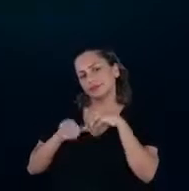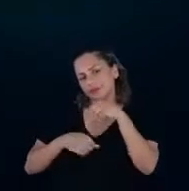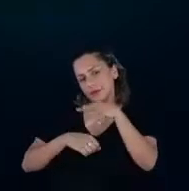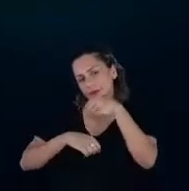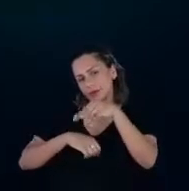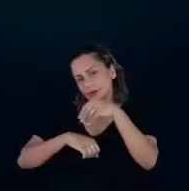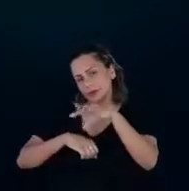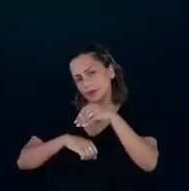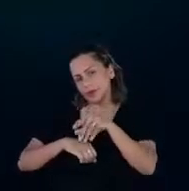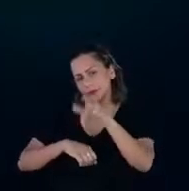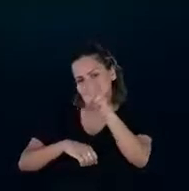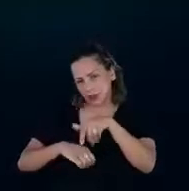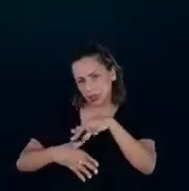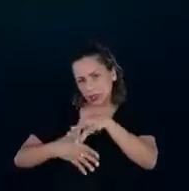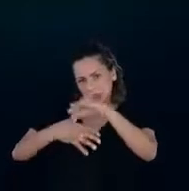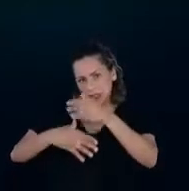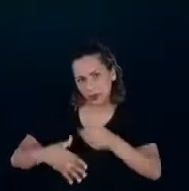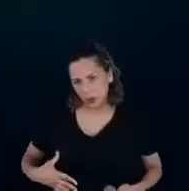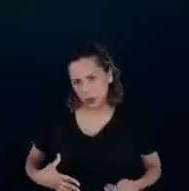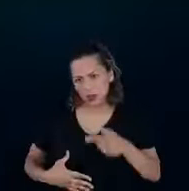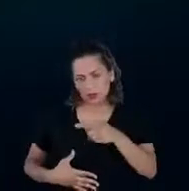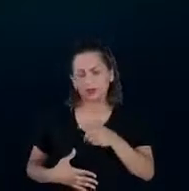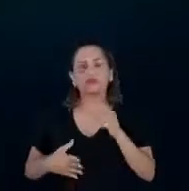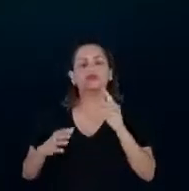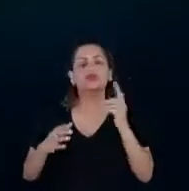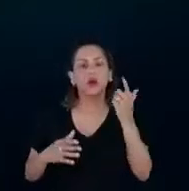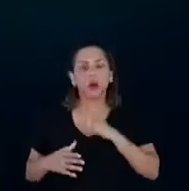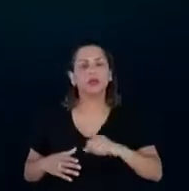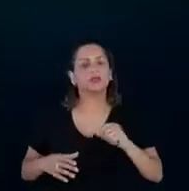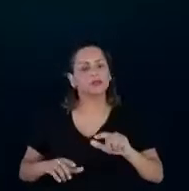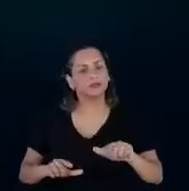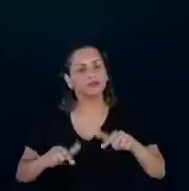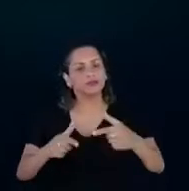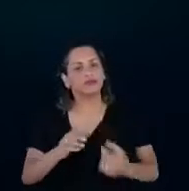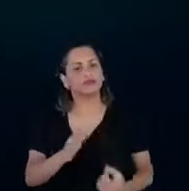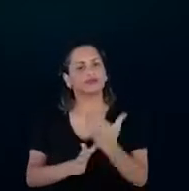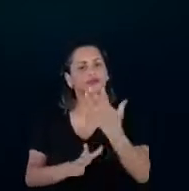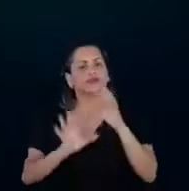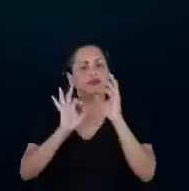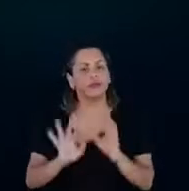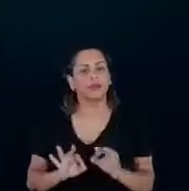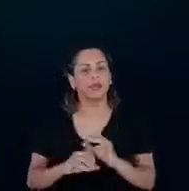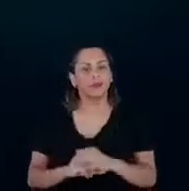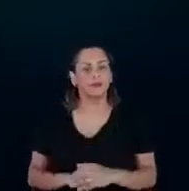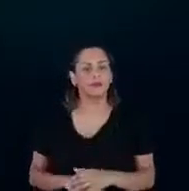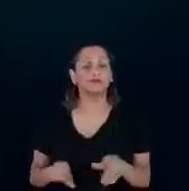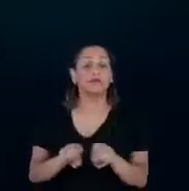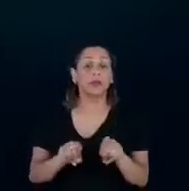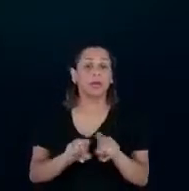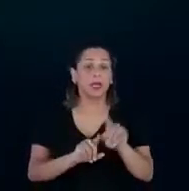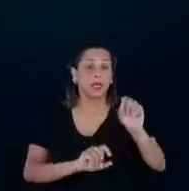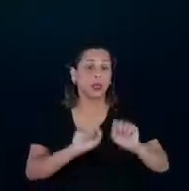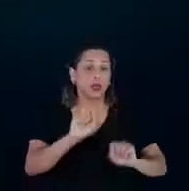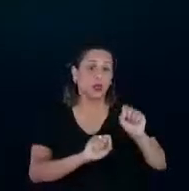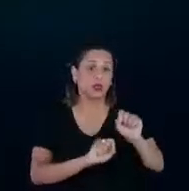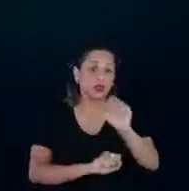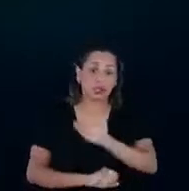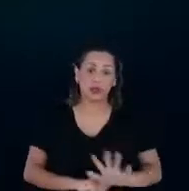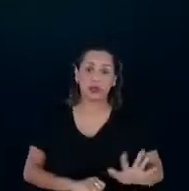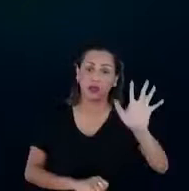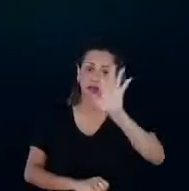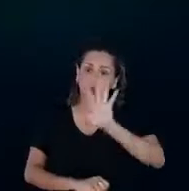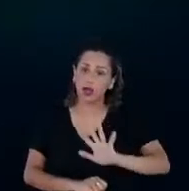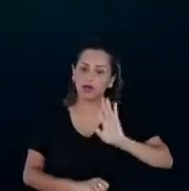possa perenizar aquela implementação. a gente tem uma indústria nacional mais competitiva, porque